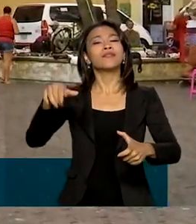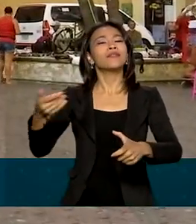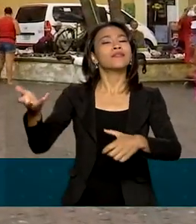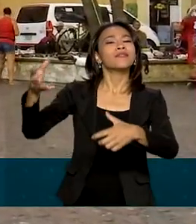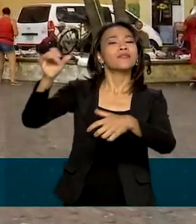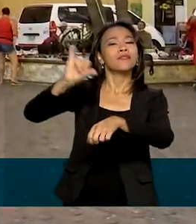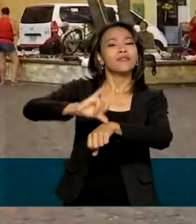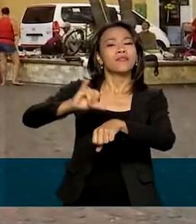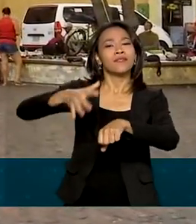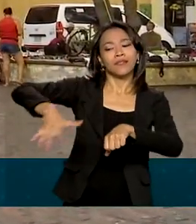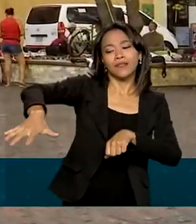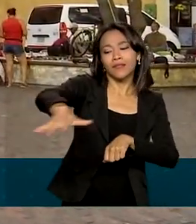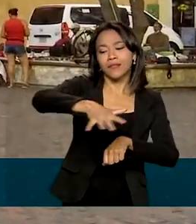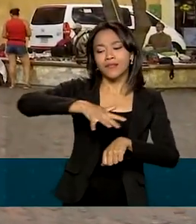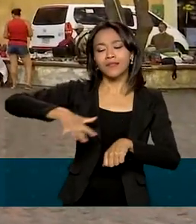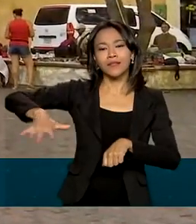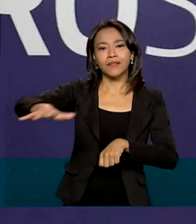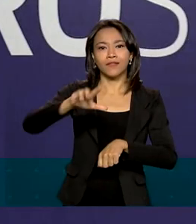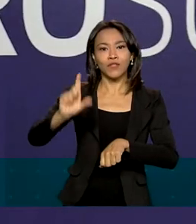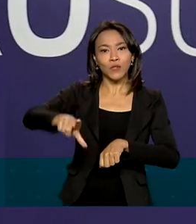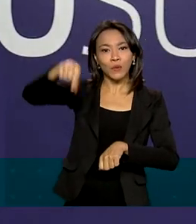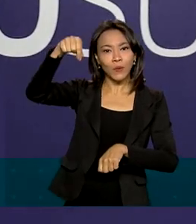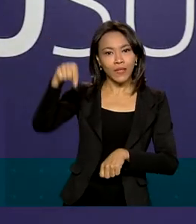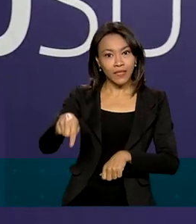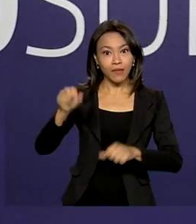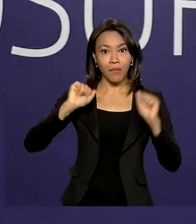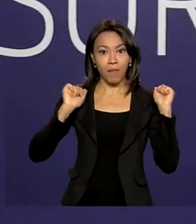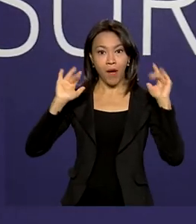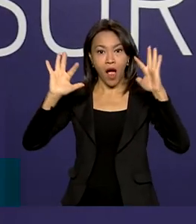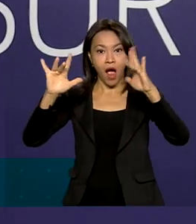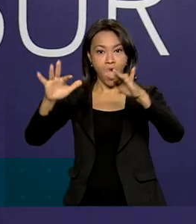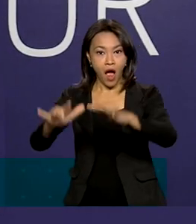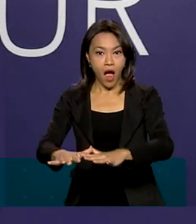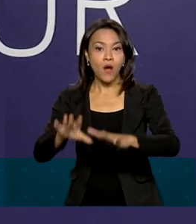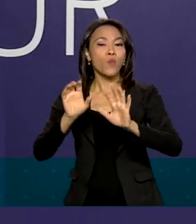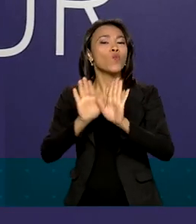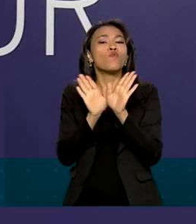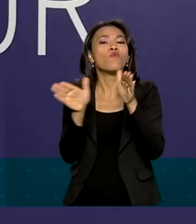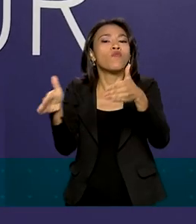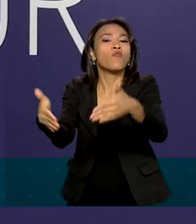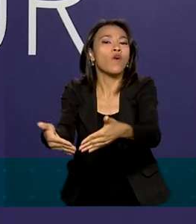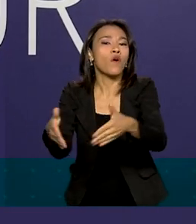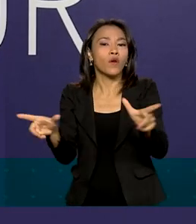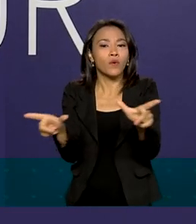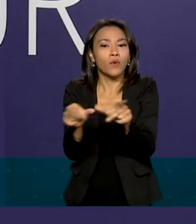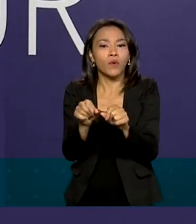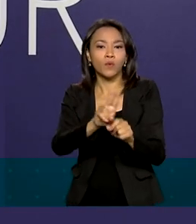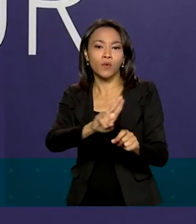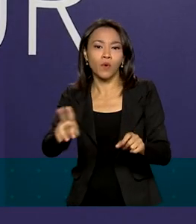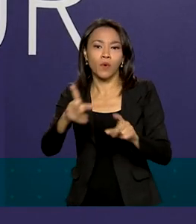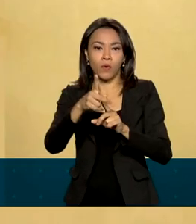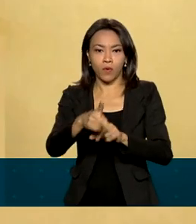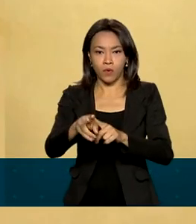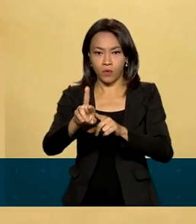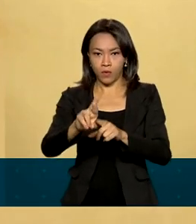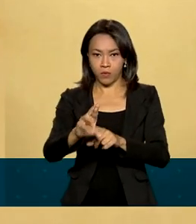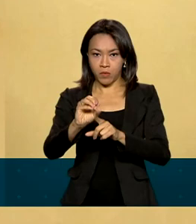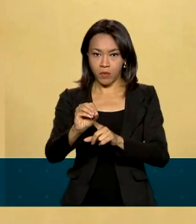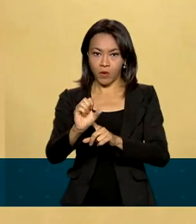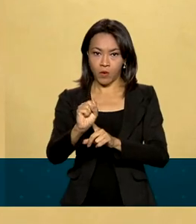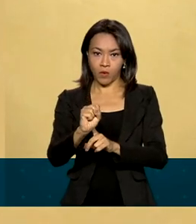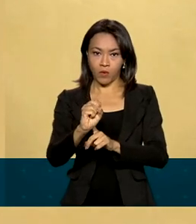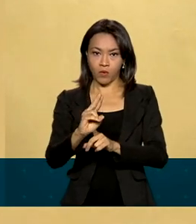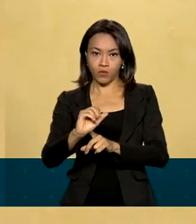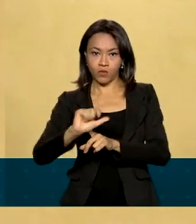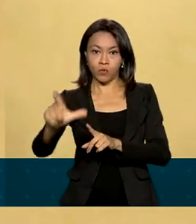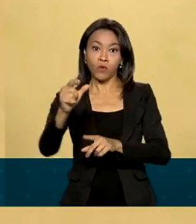a histórica Cartagena das Índias foi escolhida para sediar o ProSul, o Fórum para o Progresso e Desenvolvimento da América do Sul. O grupo foi